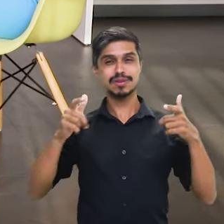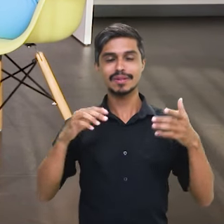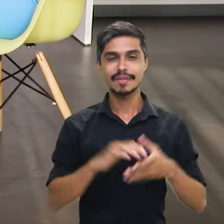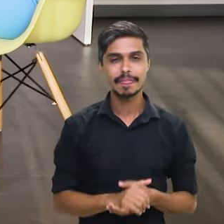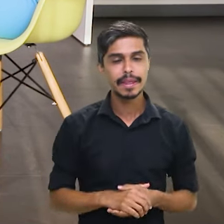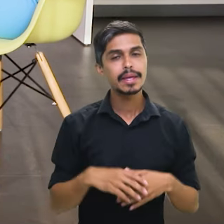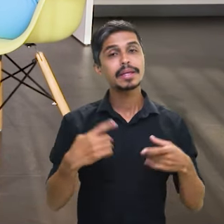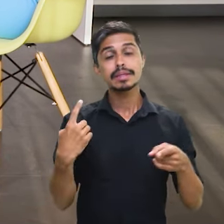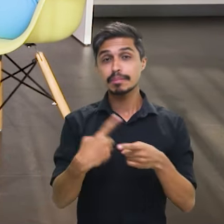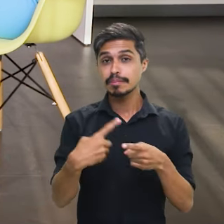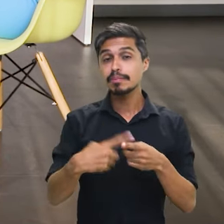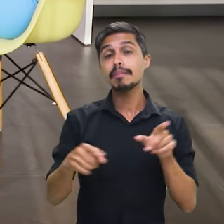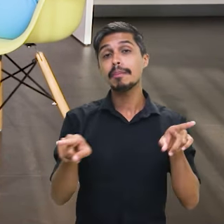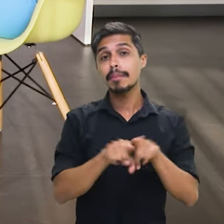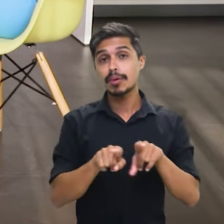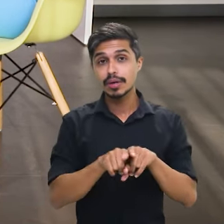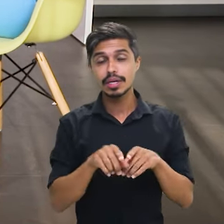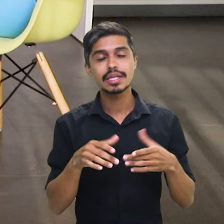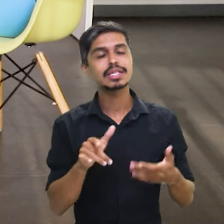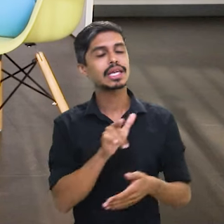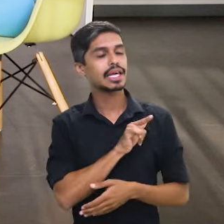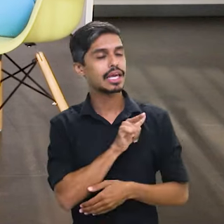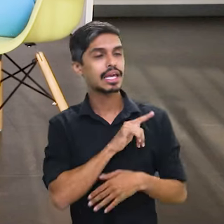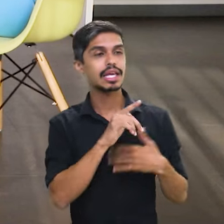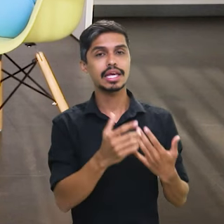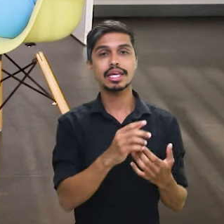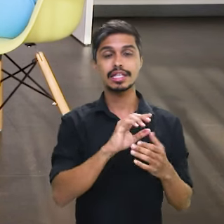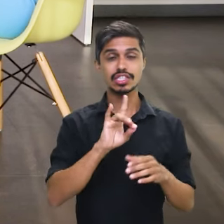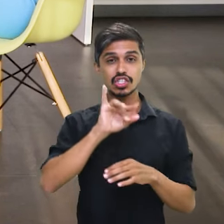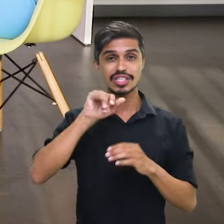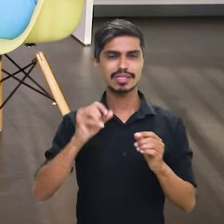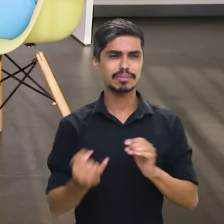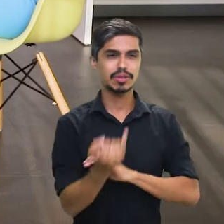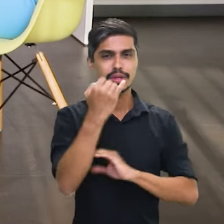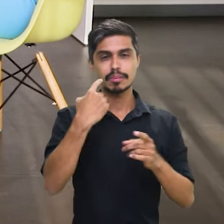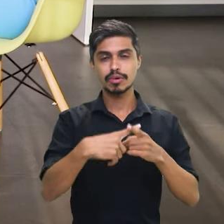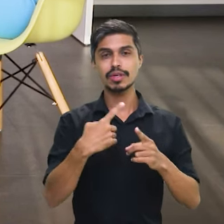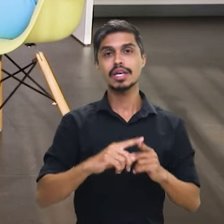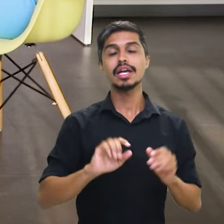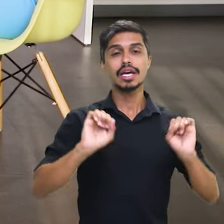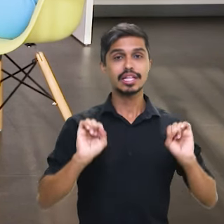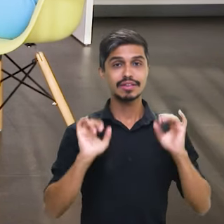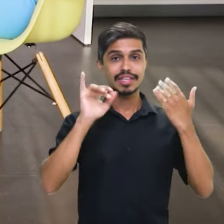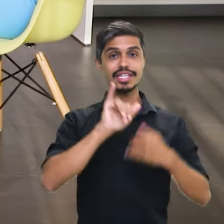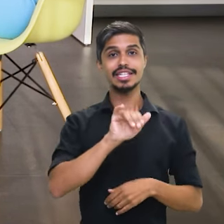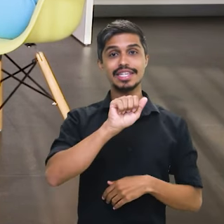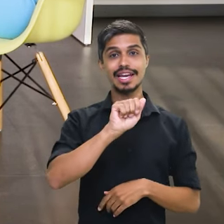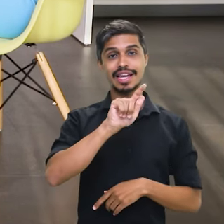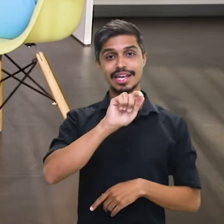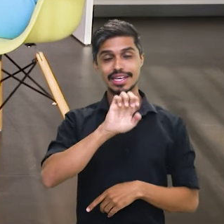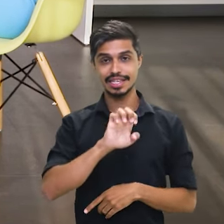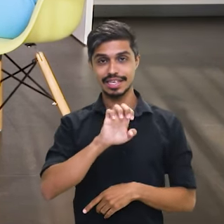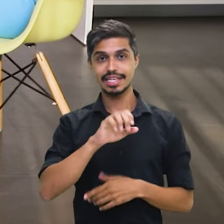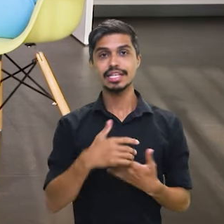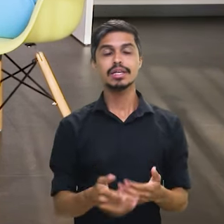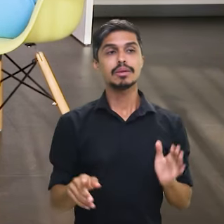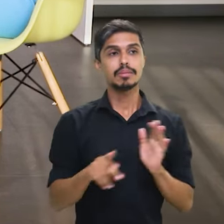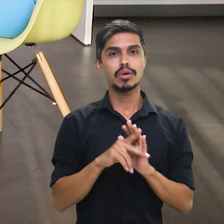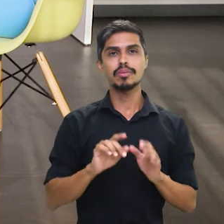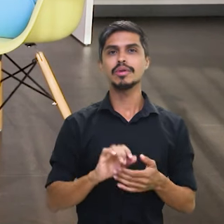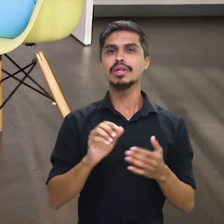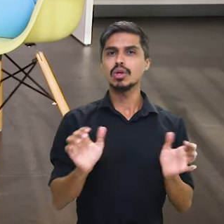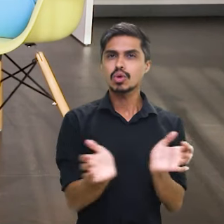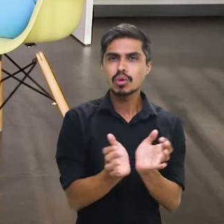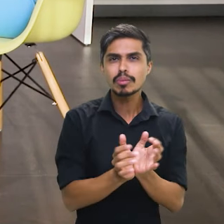porque envolve datas importantes. O dia primeiro, que é aniversário do ILEAE, o primeiro bloco afro em Salvador,